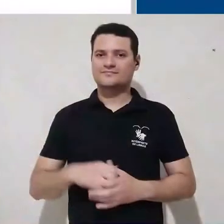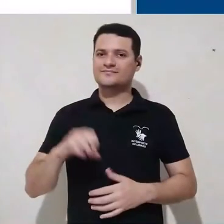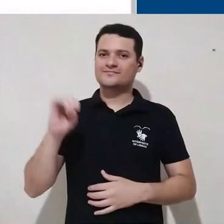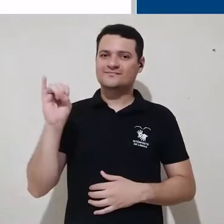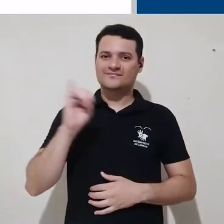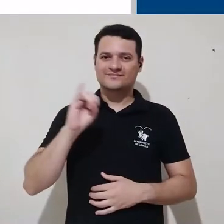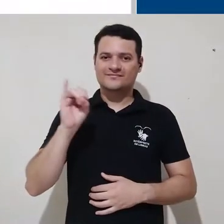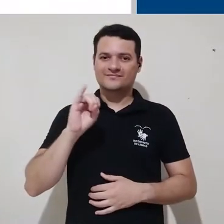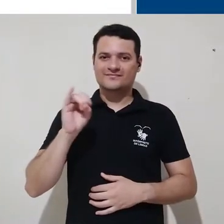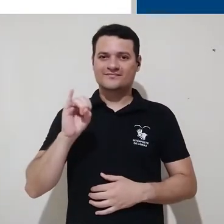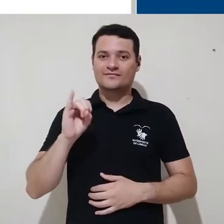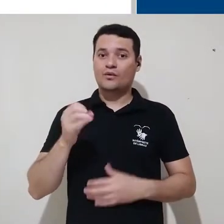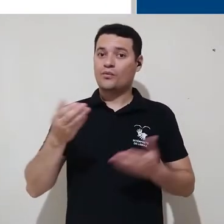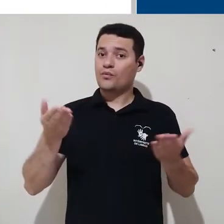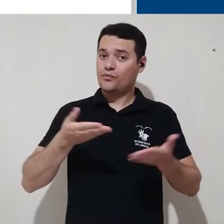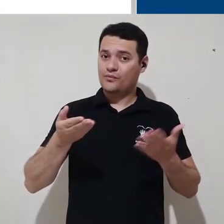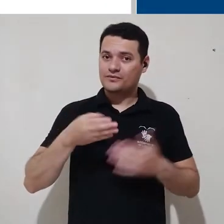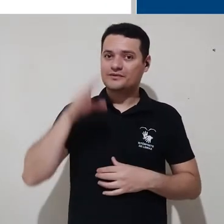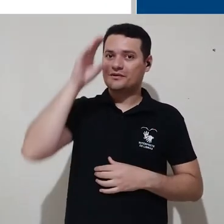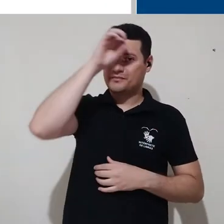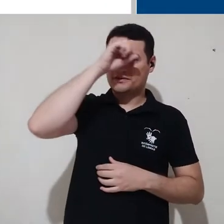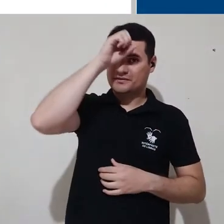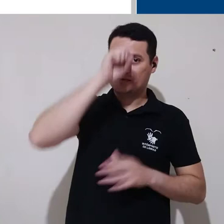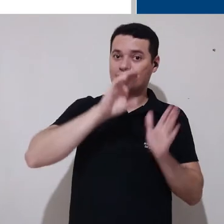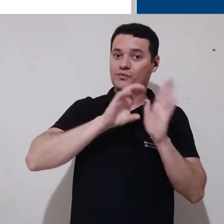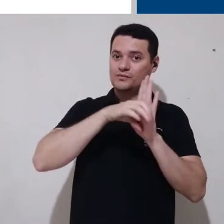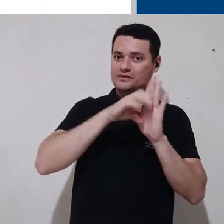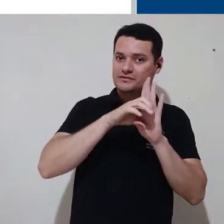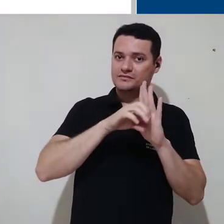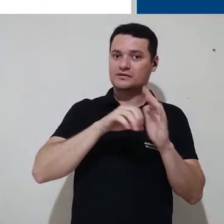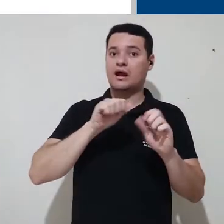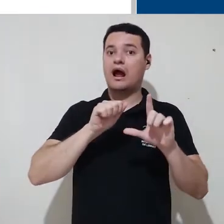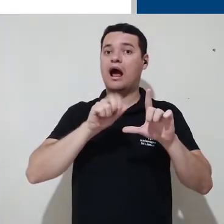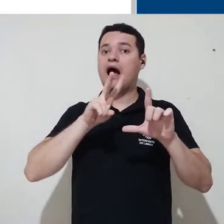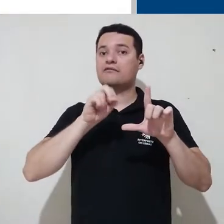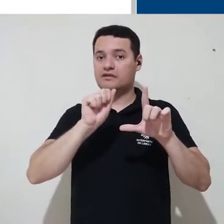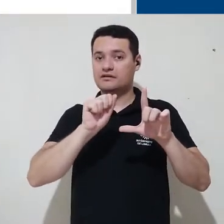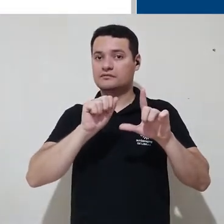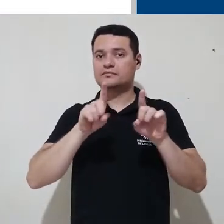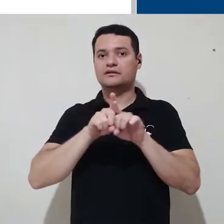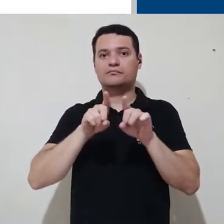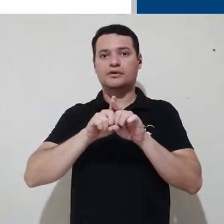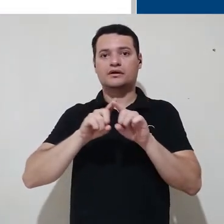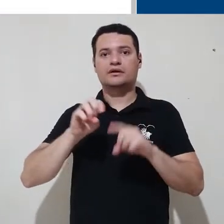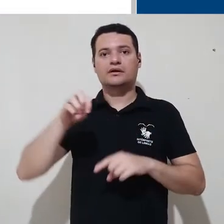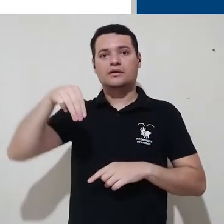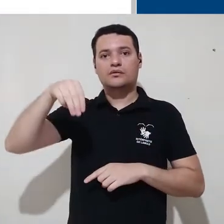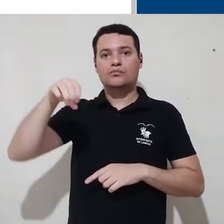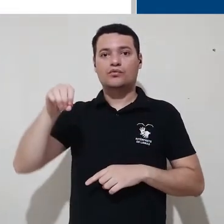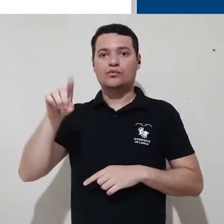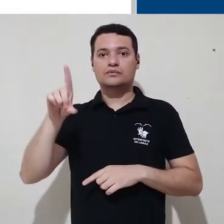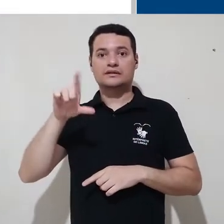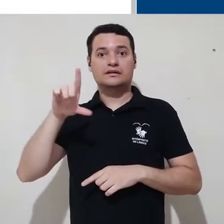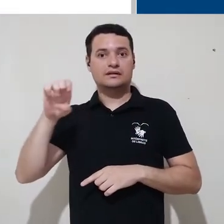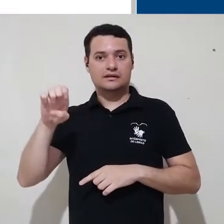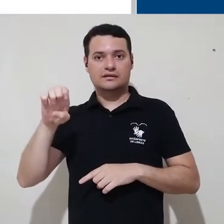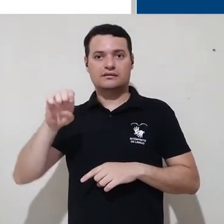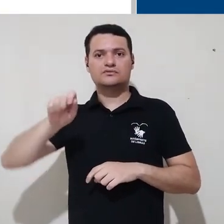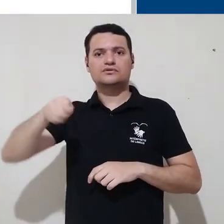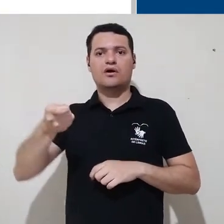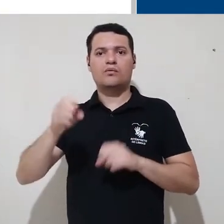Olá, hoje nós vamos aprender os conceitos de Ava e Moodle. O que seria um Ava?